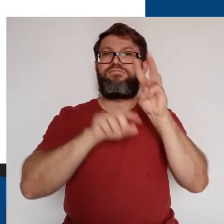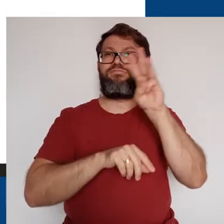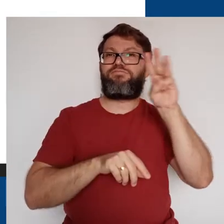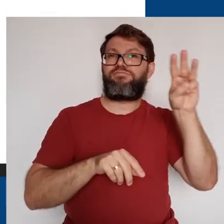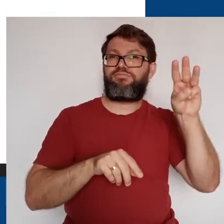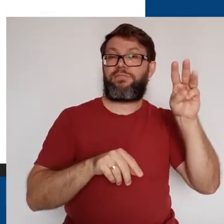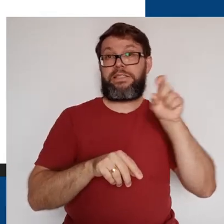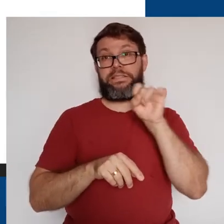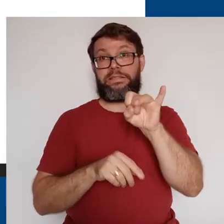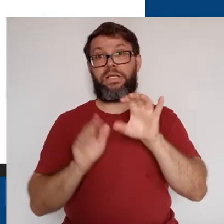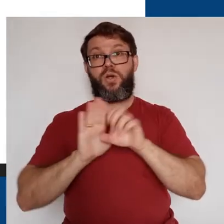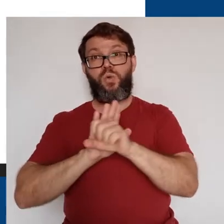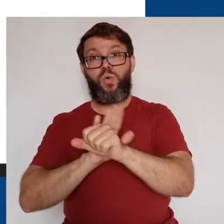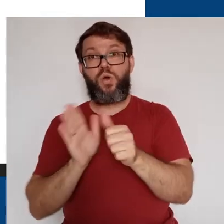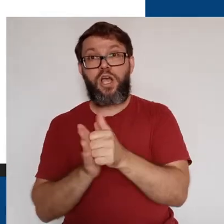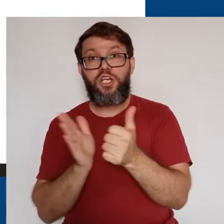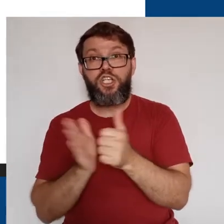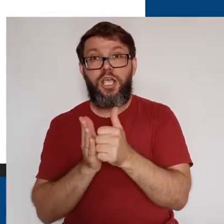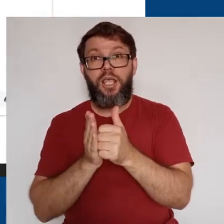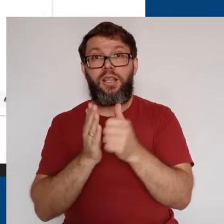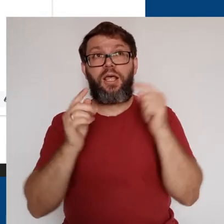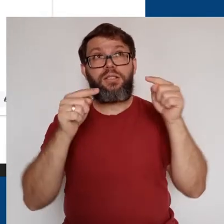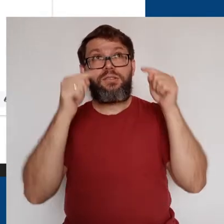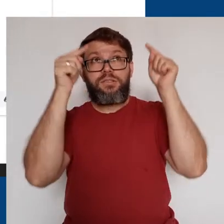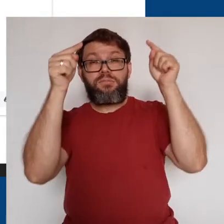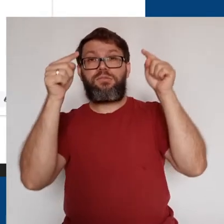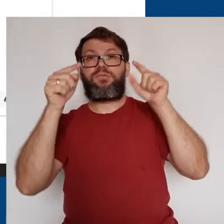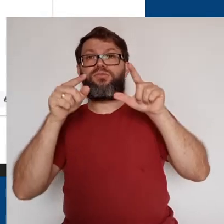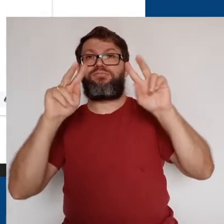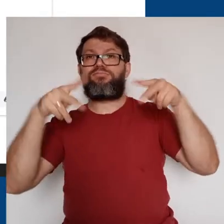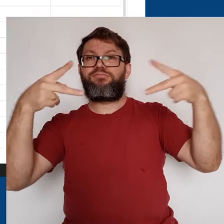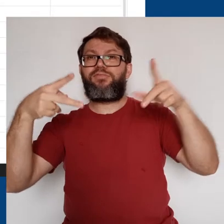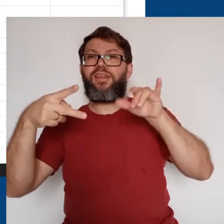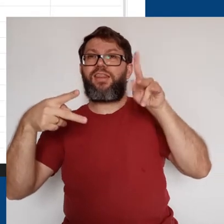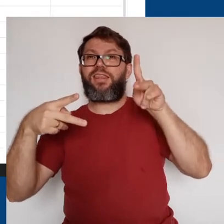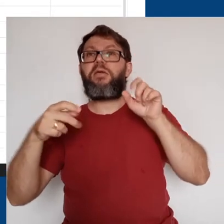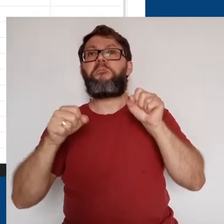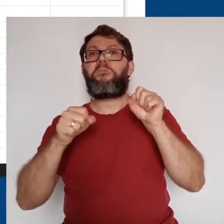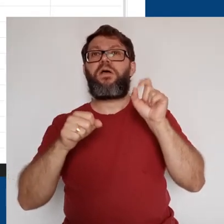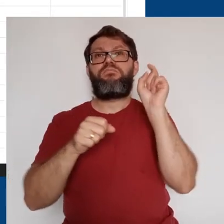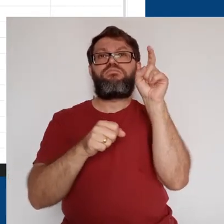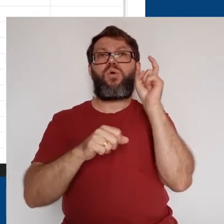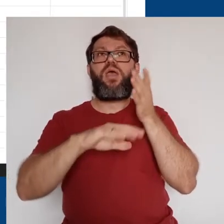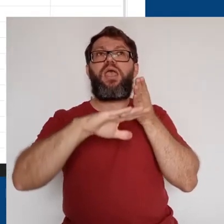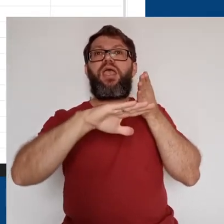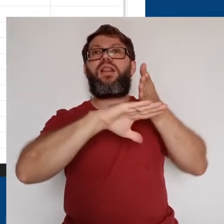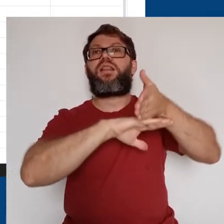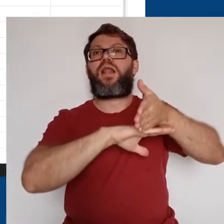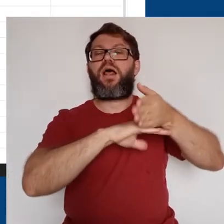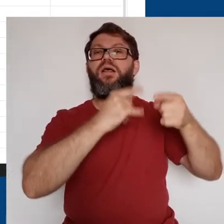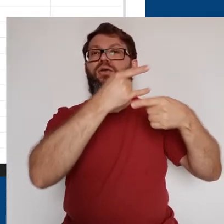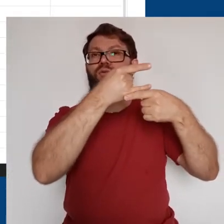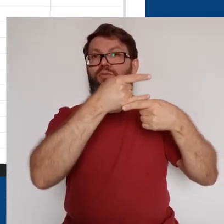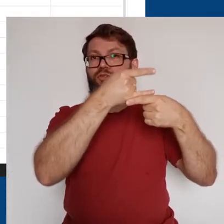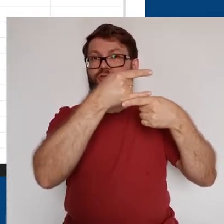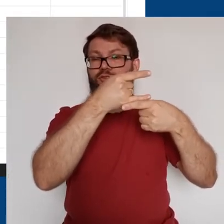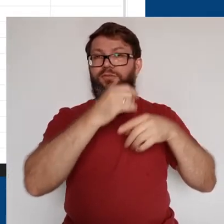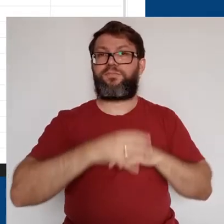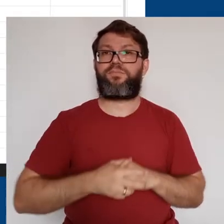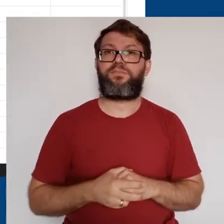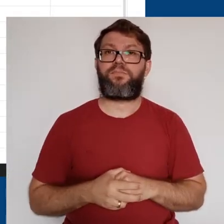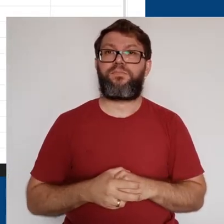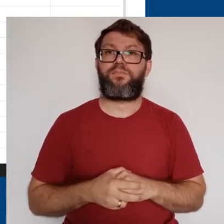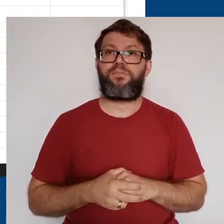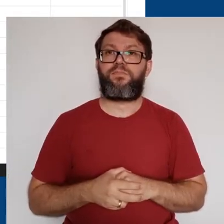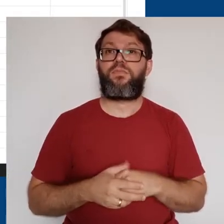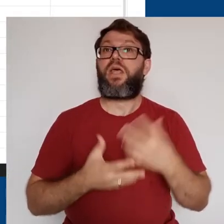navegador. Se estivermos no Google Agenda, acima do link, podemos clicar no botão Entrar com o Google Meet.